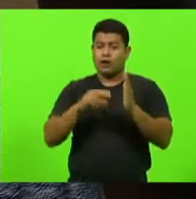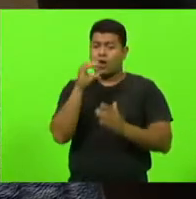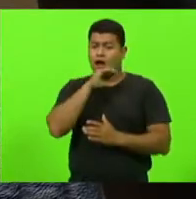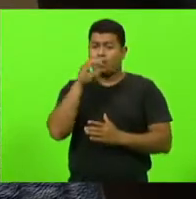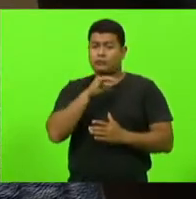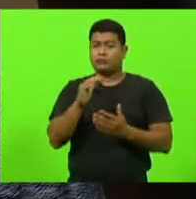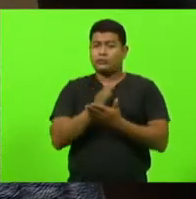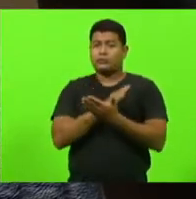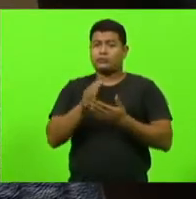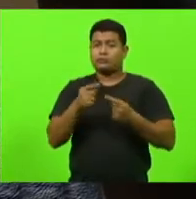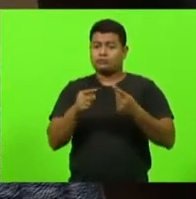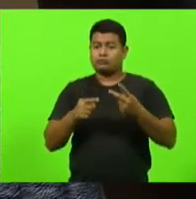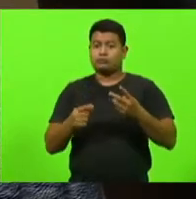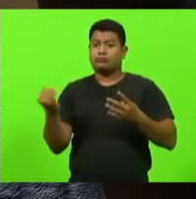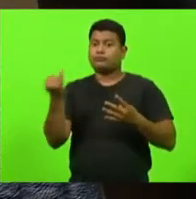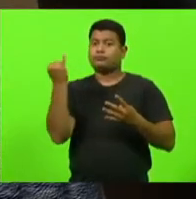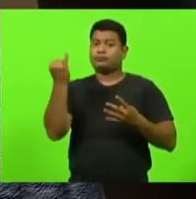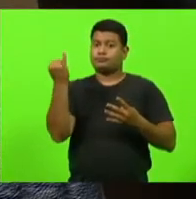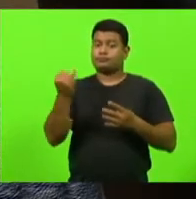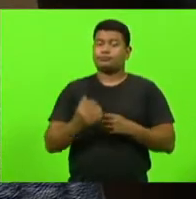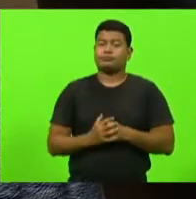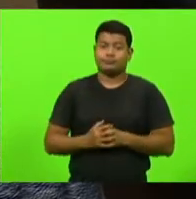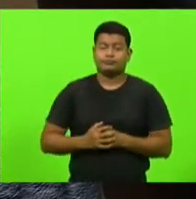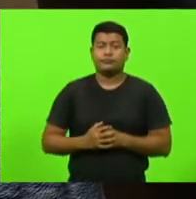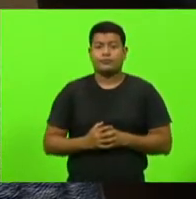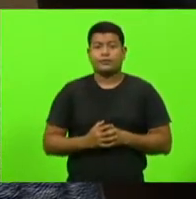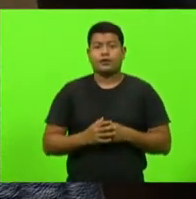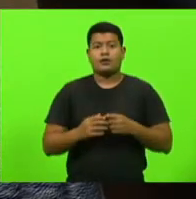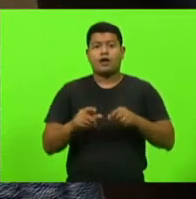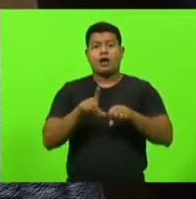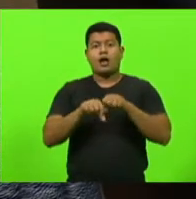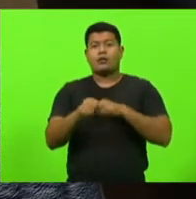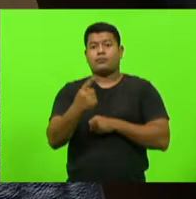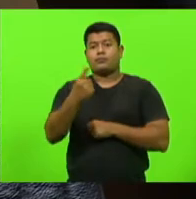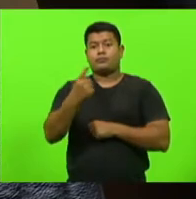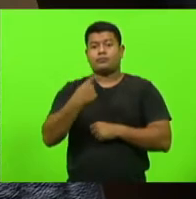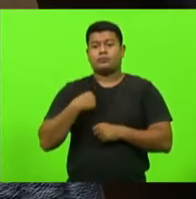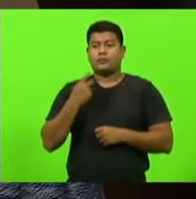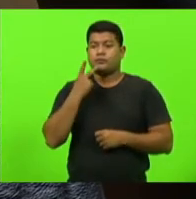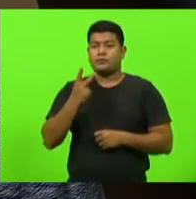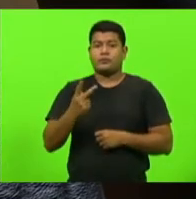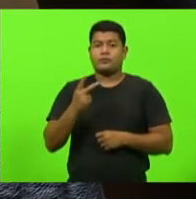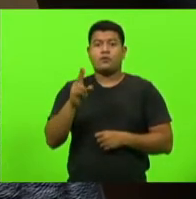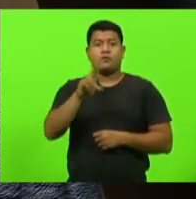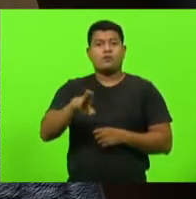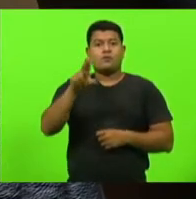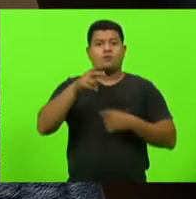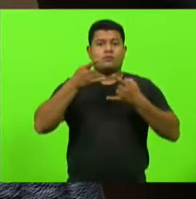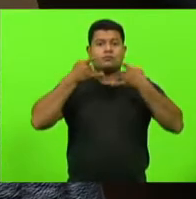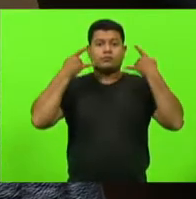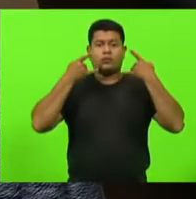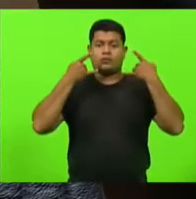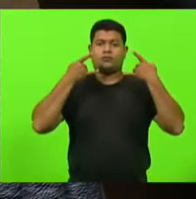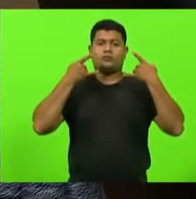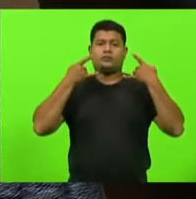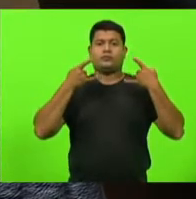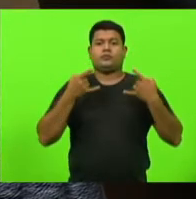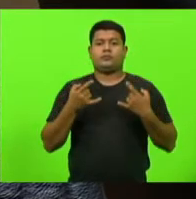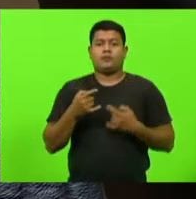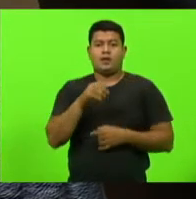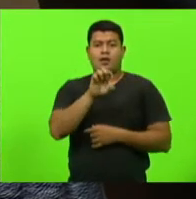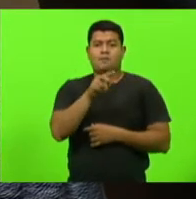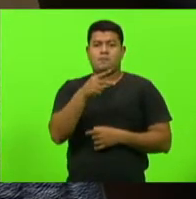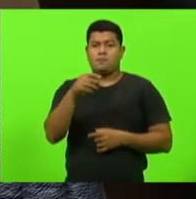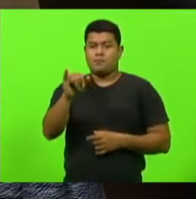que é importante. No artigo 1º, ele fala o uso de máscara de proteção individual por crianças de 6